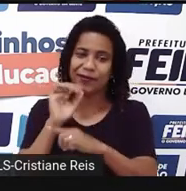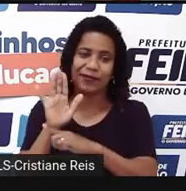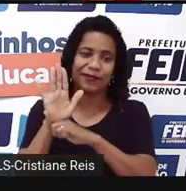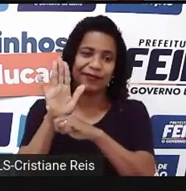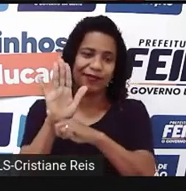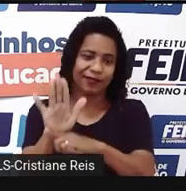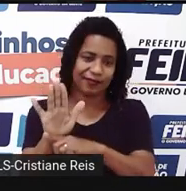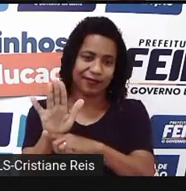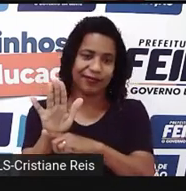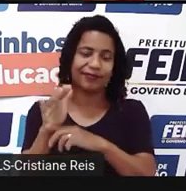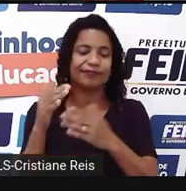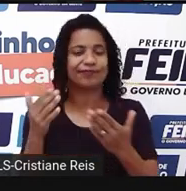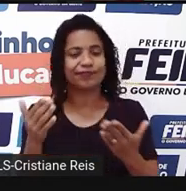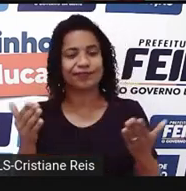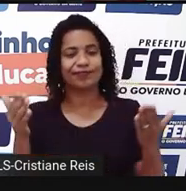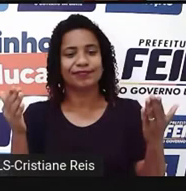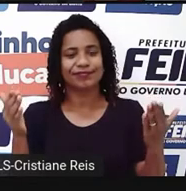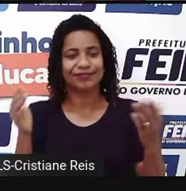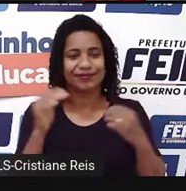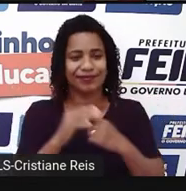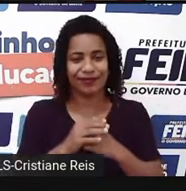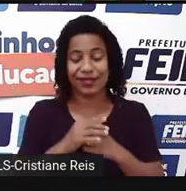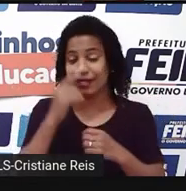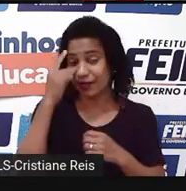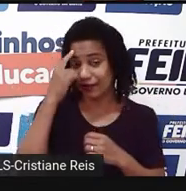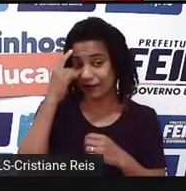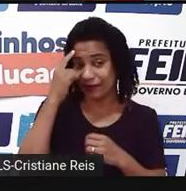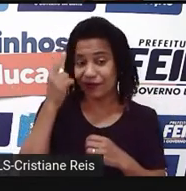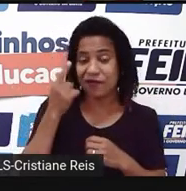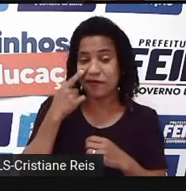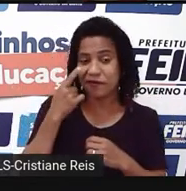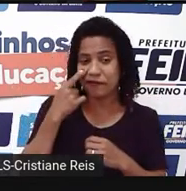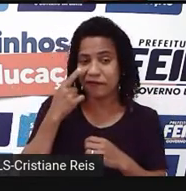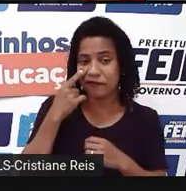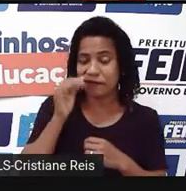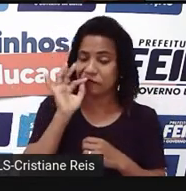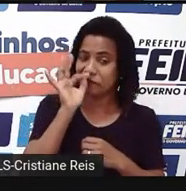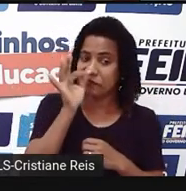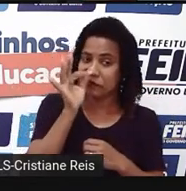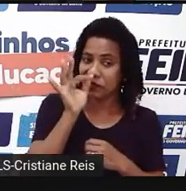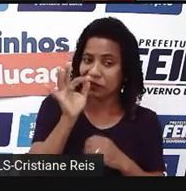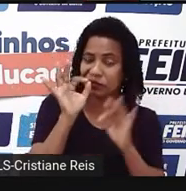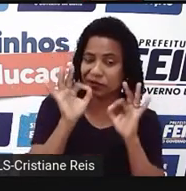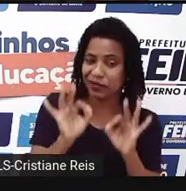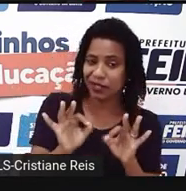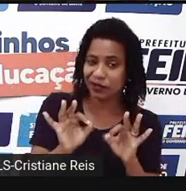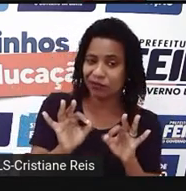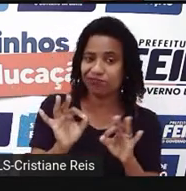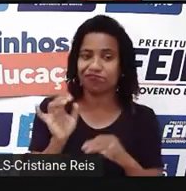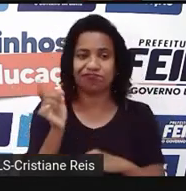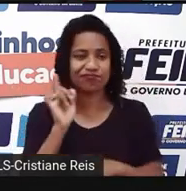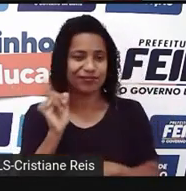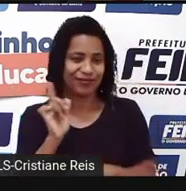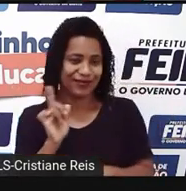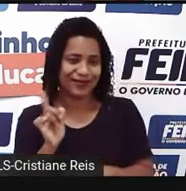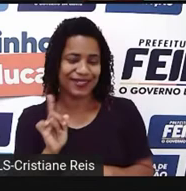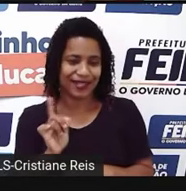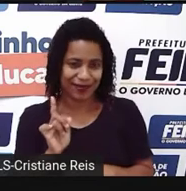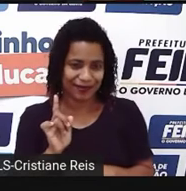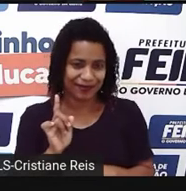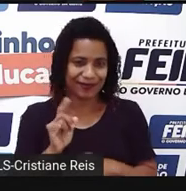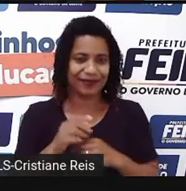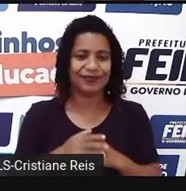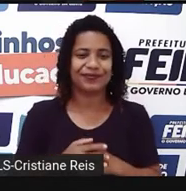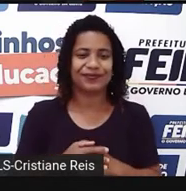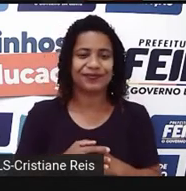mas como eu disse antes, é algo que ela está prevendo fazer, mas não tem certeza se realmente acontecerá.